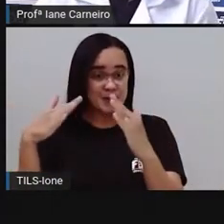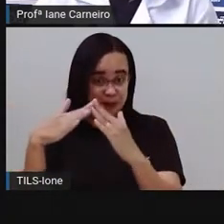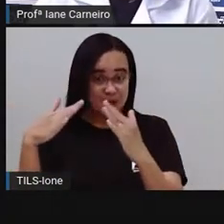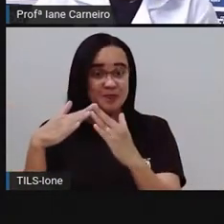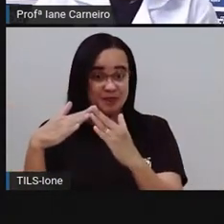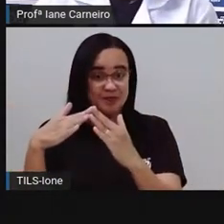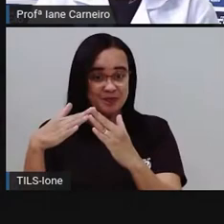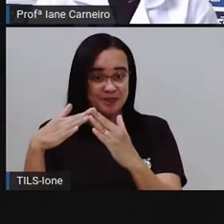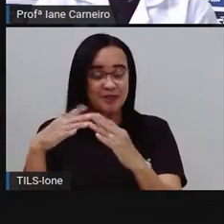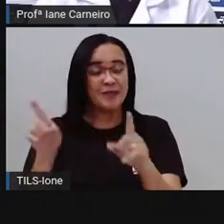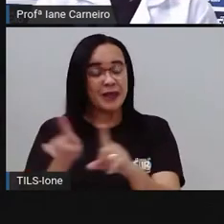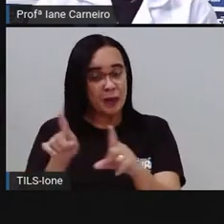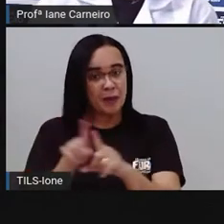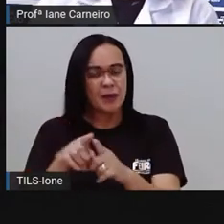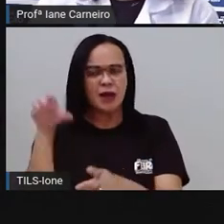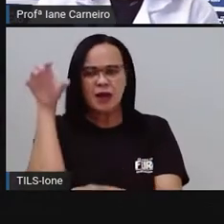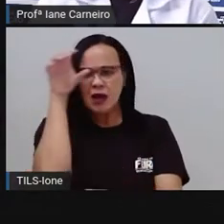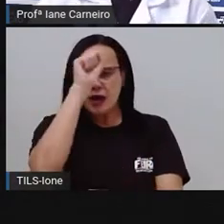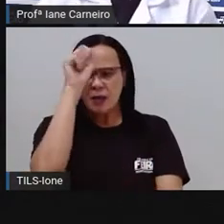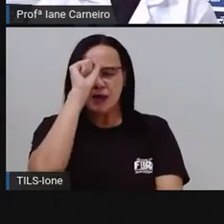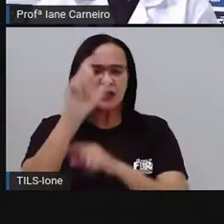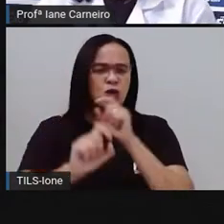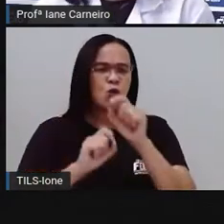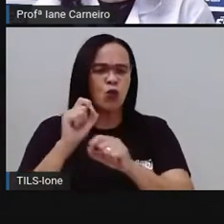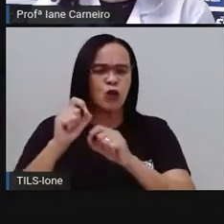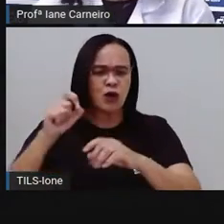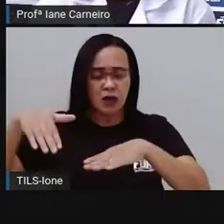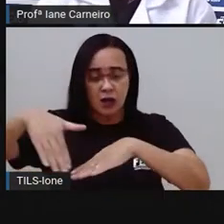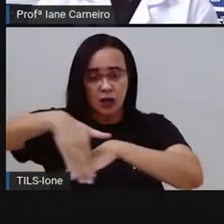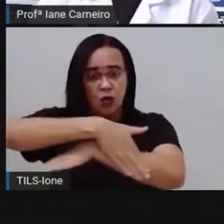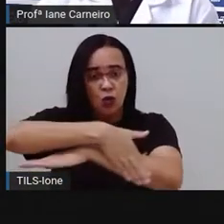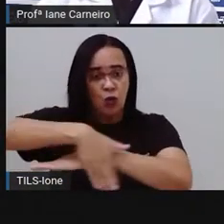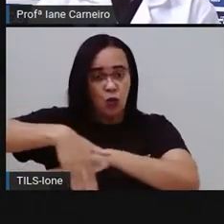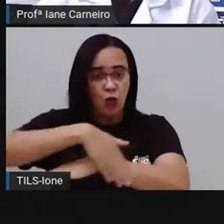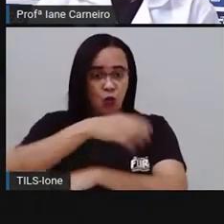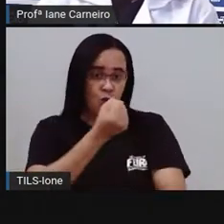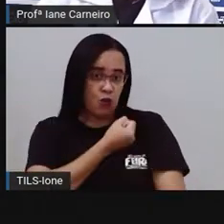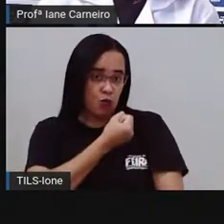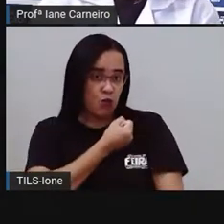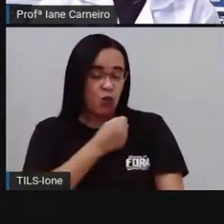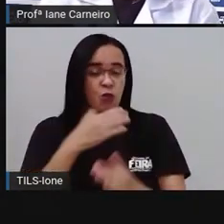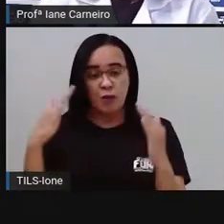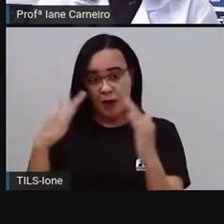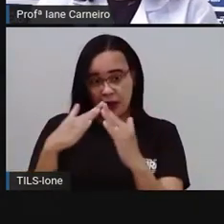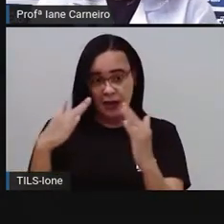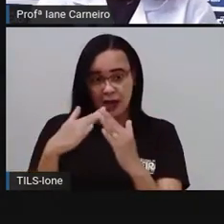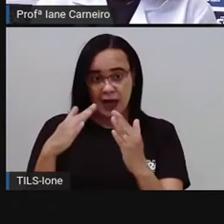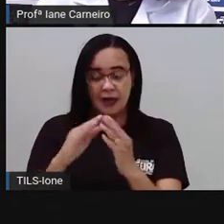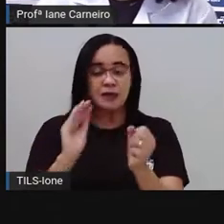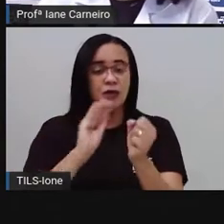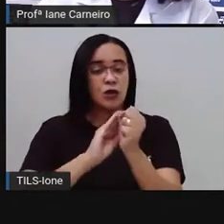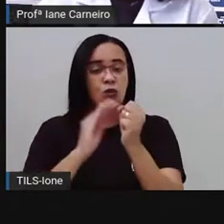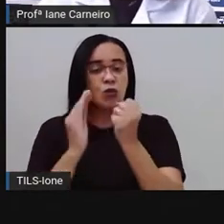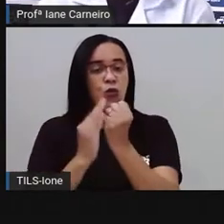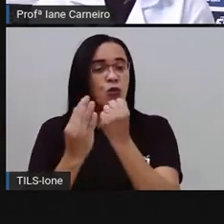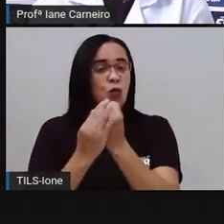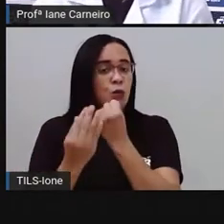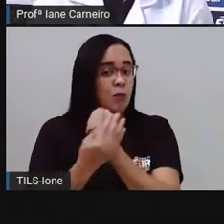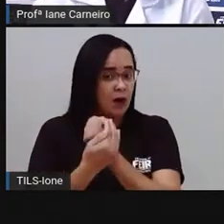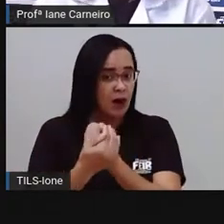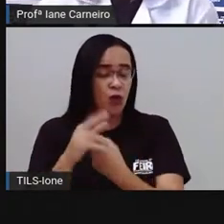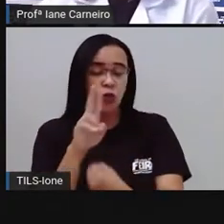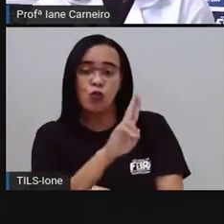De nós aprendermos o nome da rua, o número da casa, de aprendermos também o bairro, né? O nome do bairro,